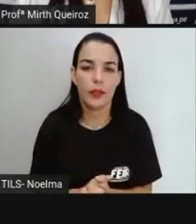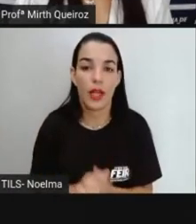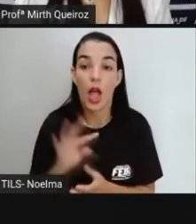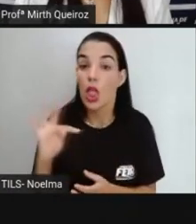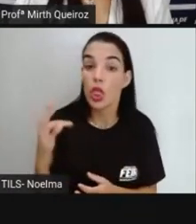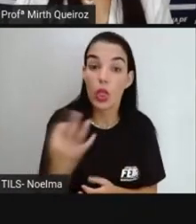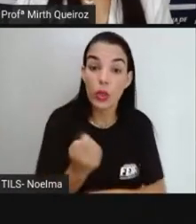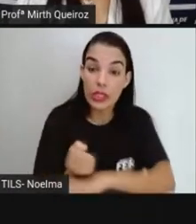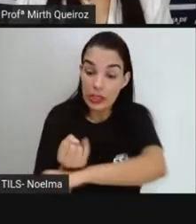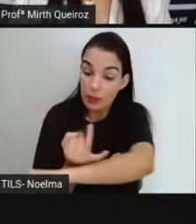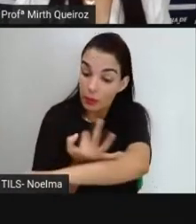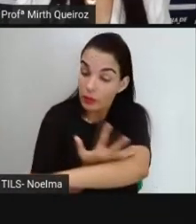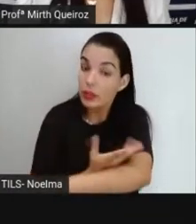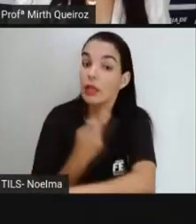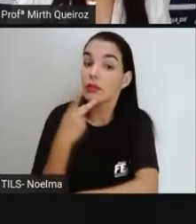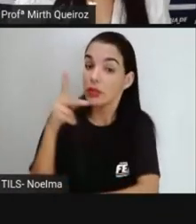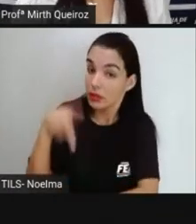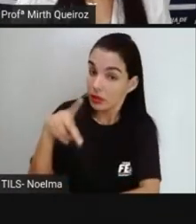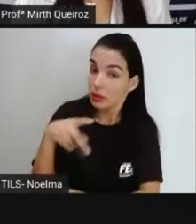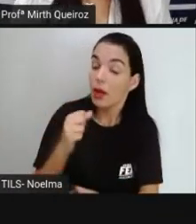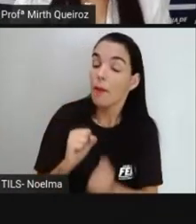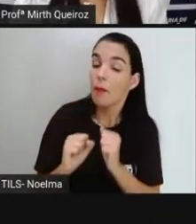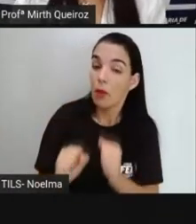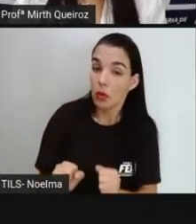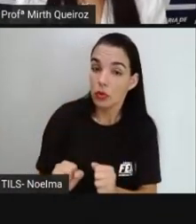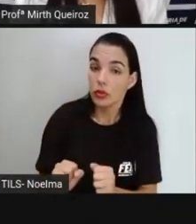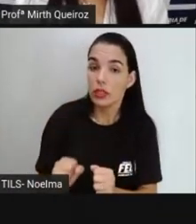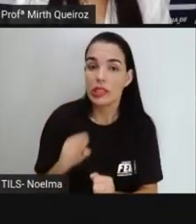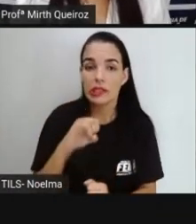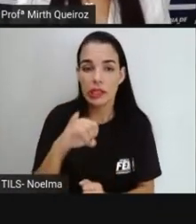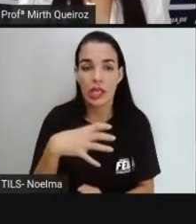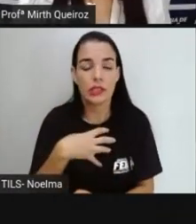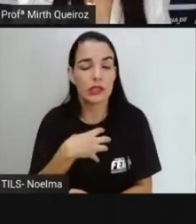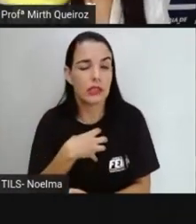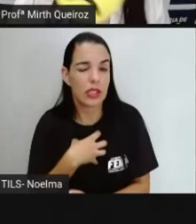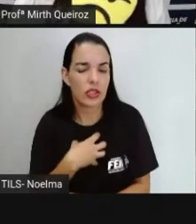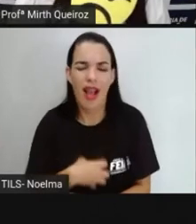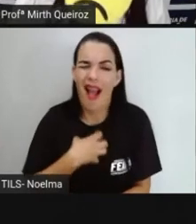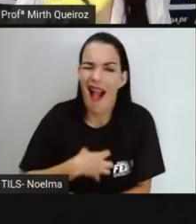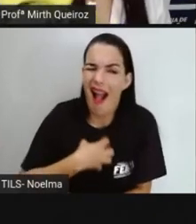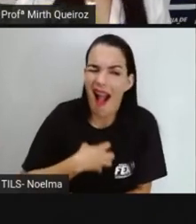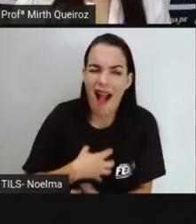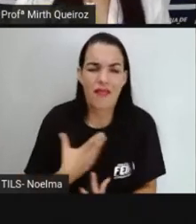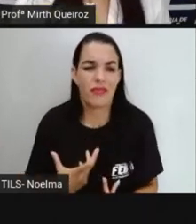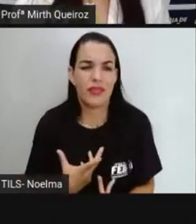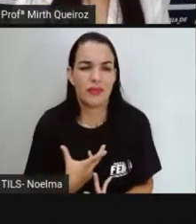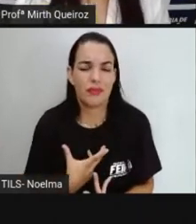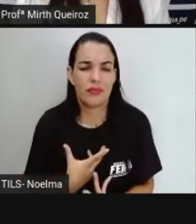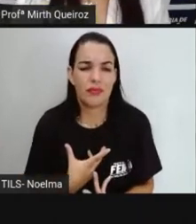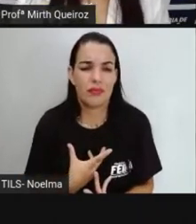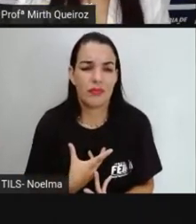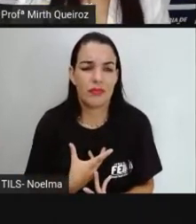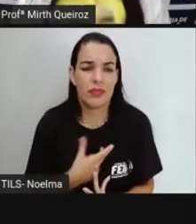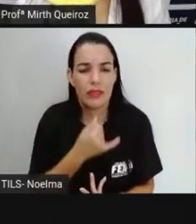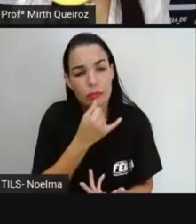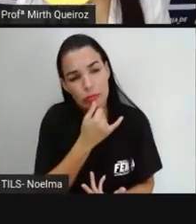Todas as emoções Elas então são válidas Você sentir Raiva Você sentir